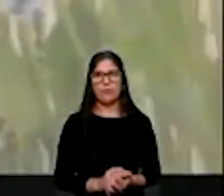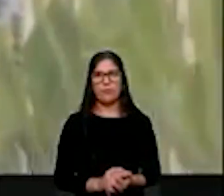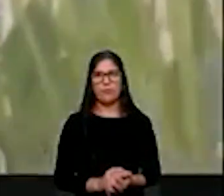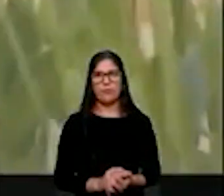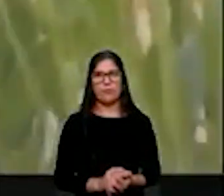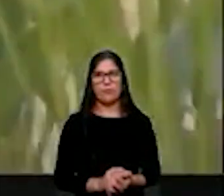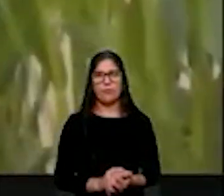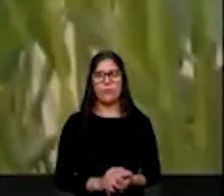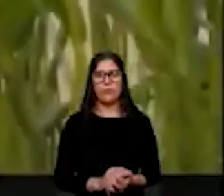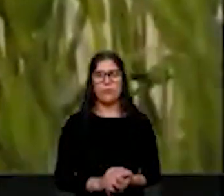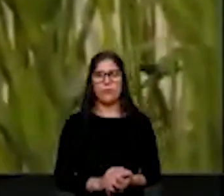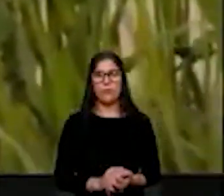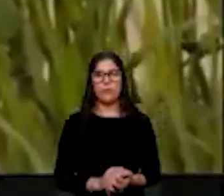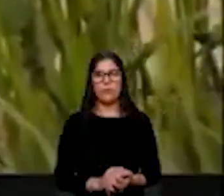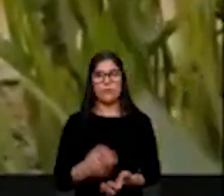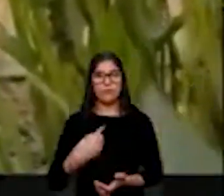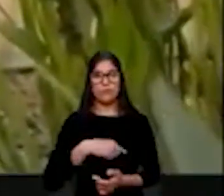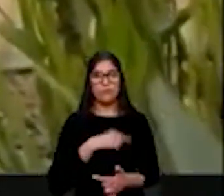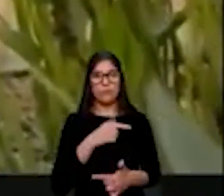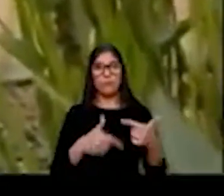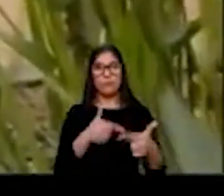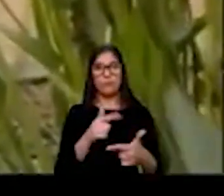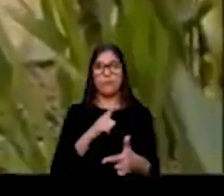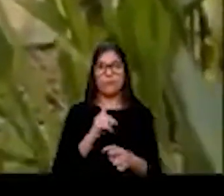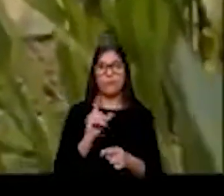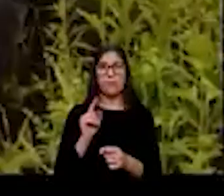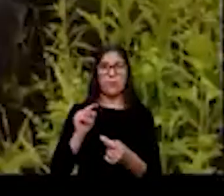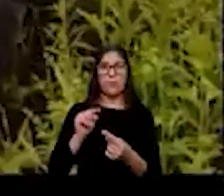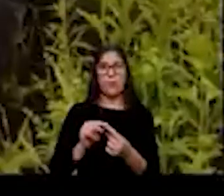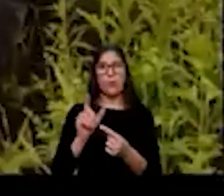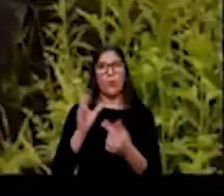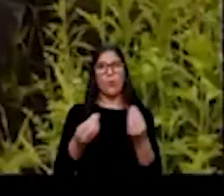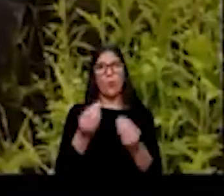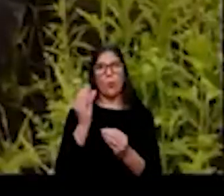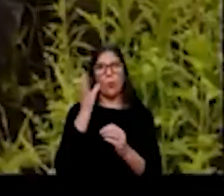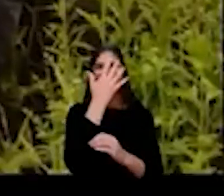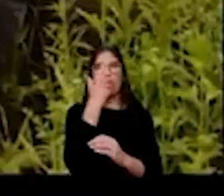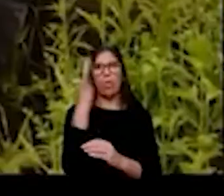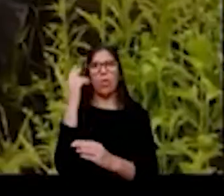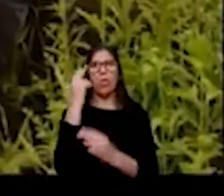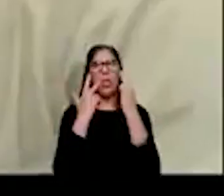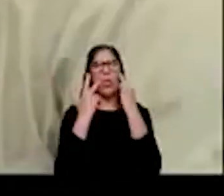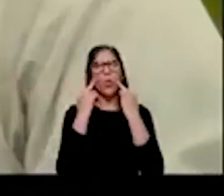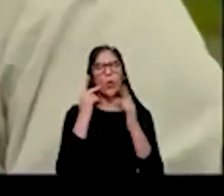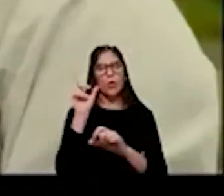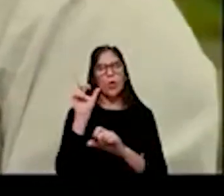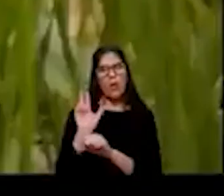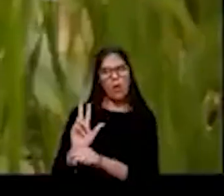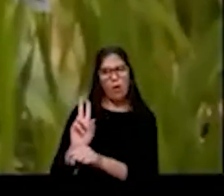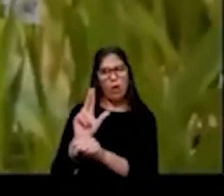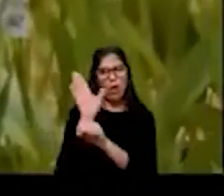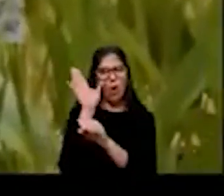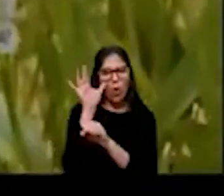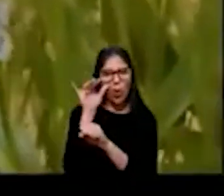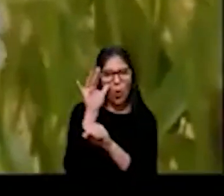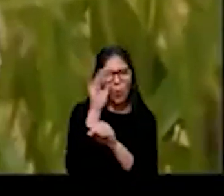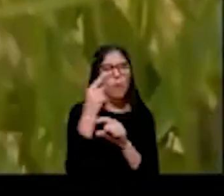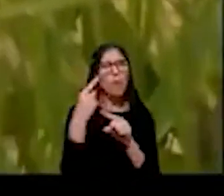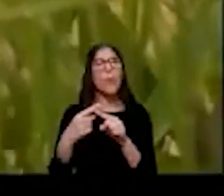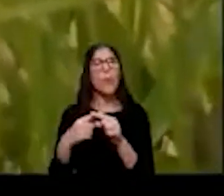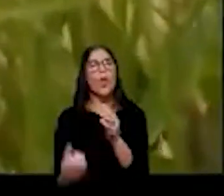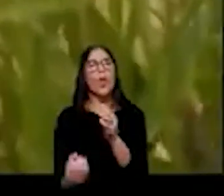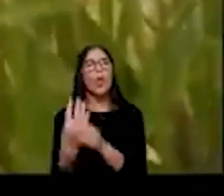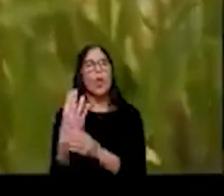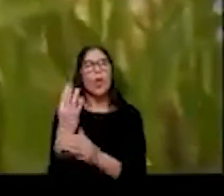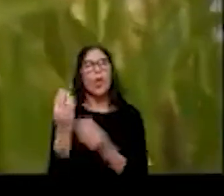O nosso trabalho busca observar a natureza para a partir daí a gente criar uma solução que possa auxiliar na